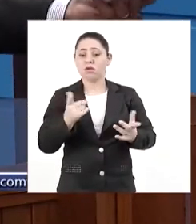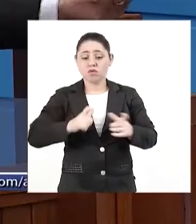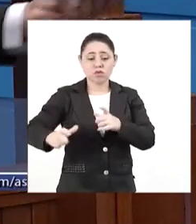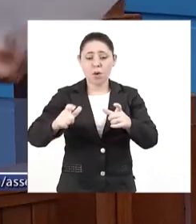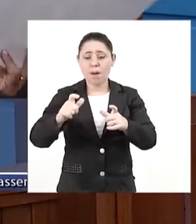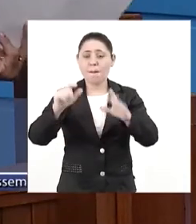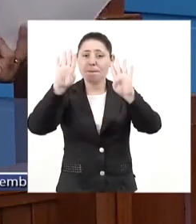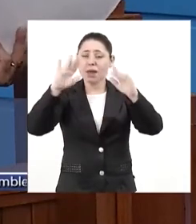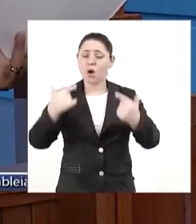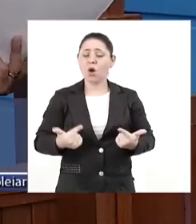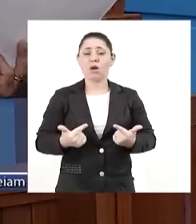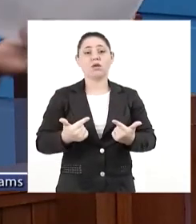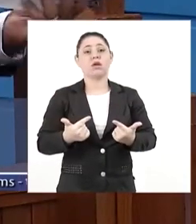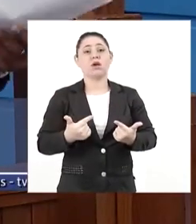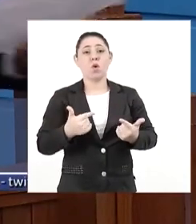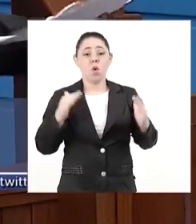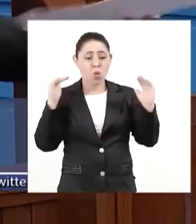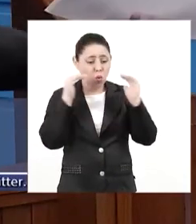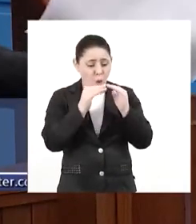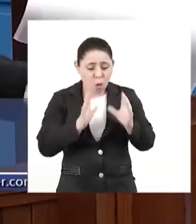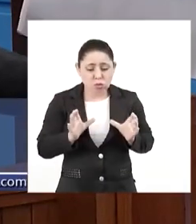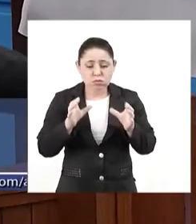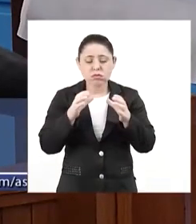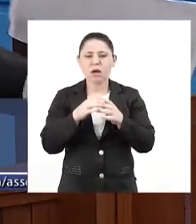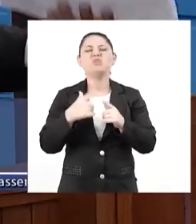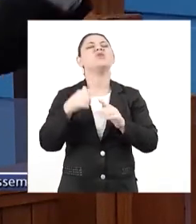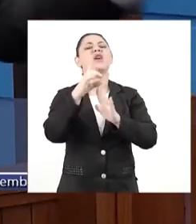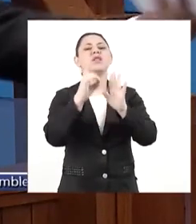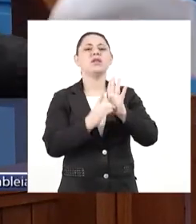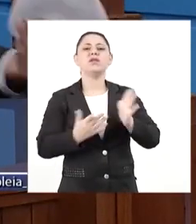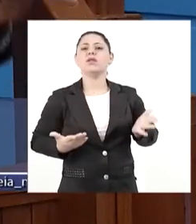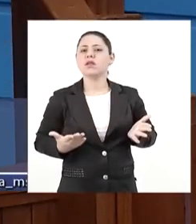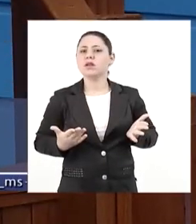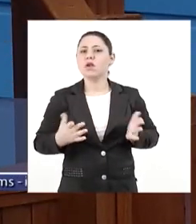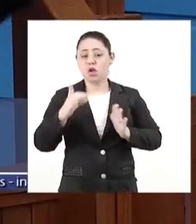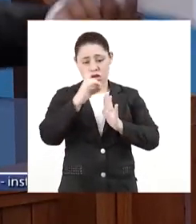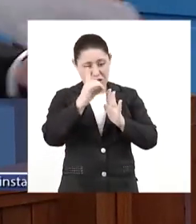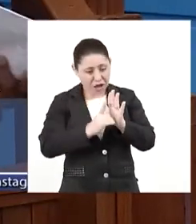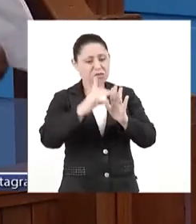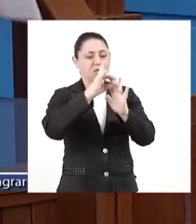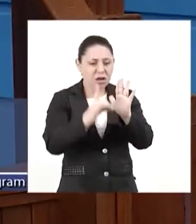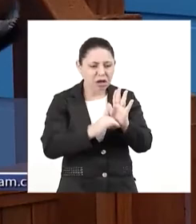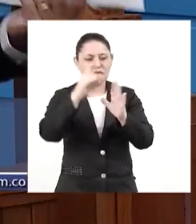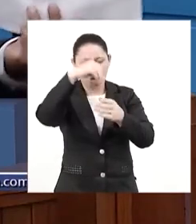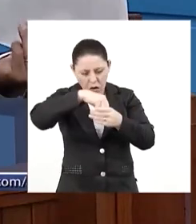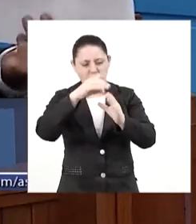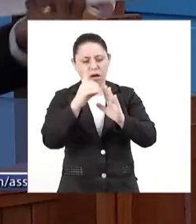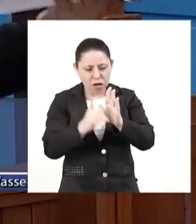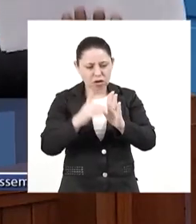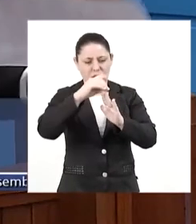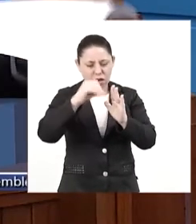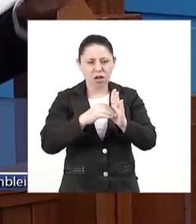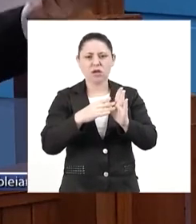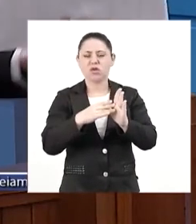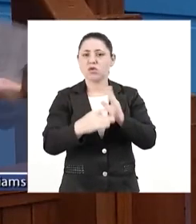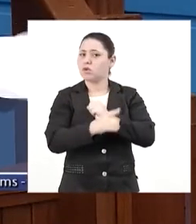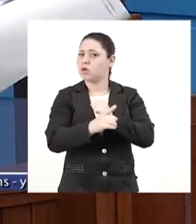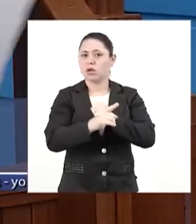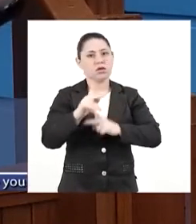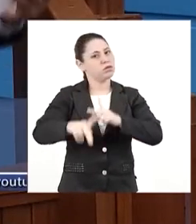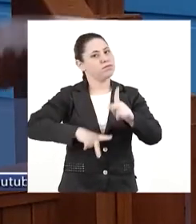fazer isso de uma forma coletiva, porque é um decreto. O decreto do decreto que não atende o decreto, que não atende o povo.